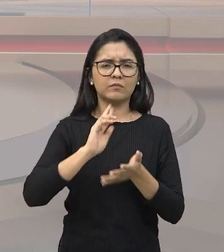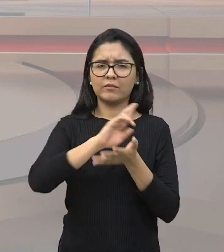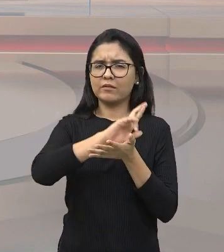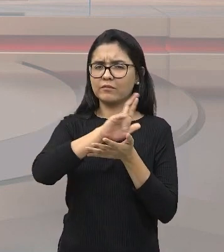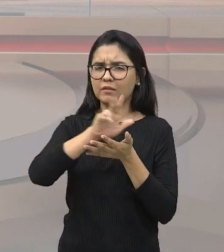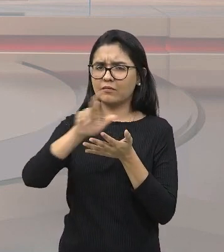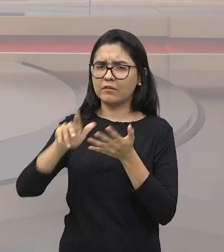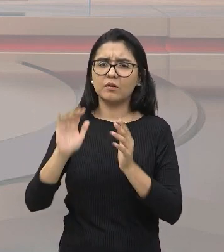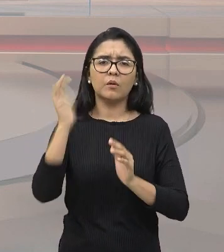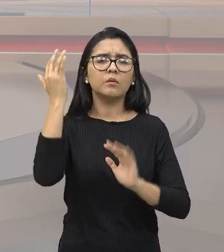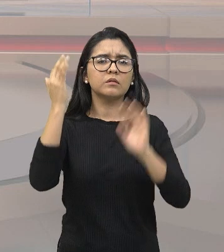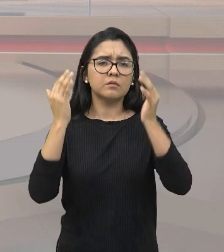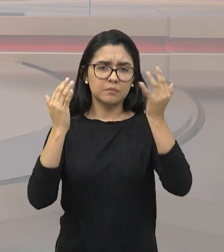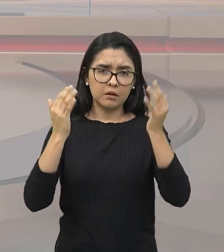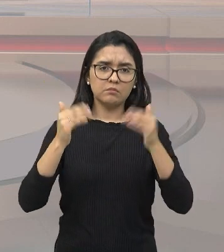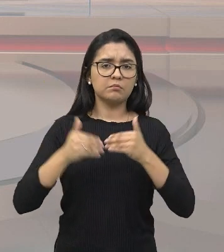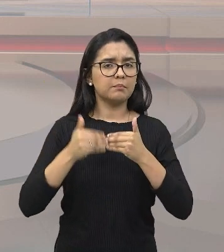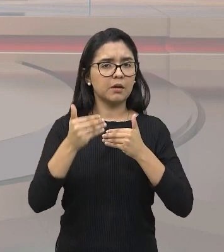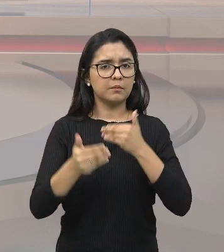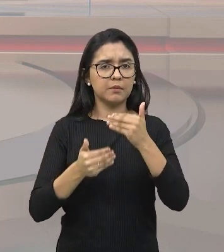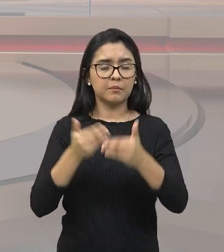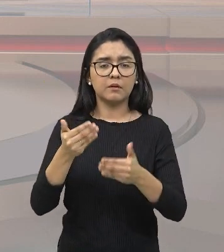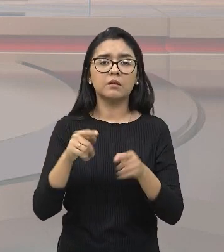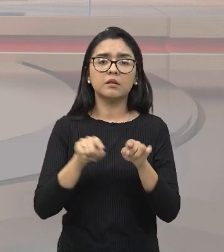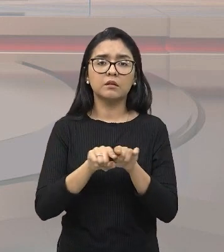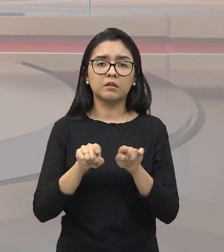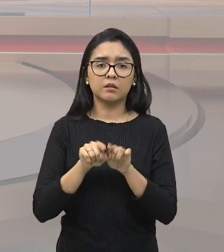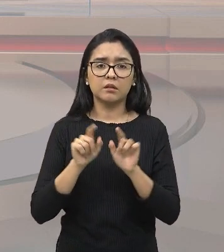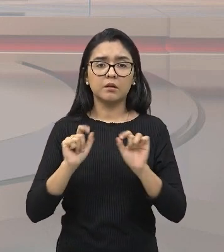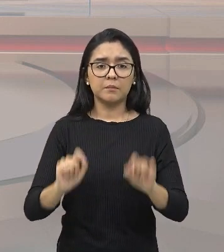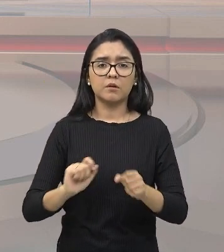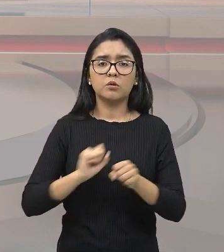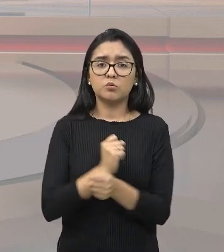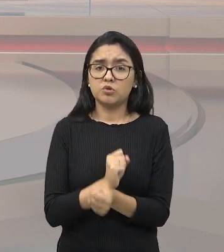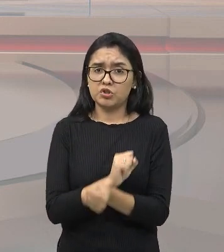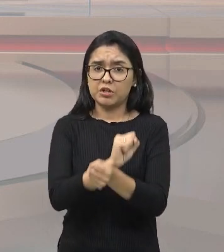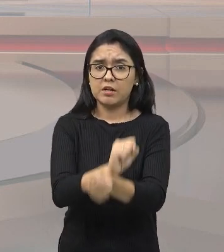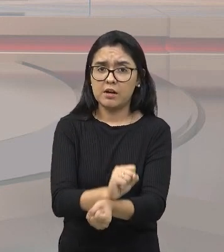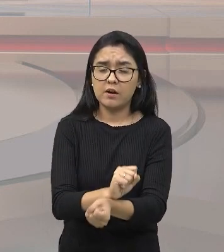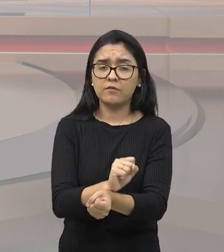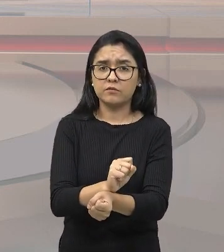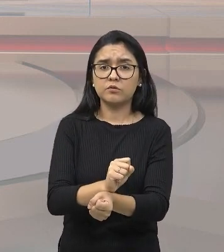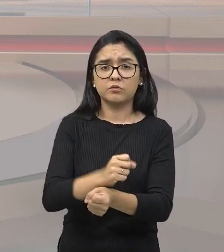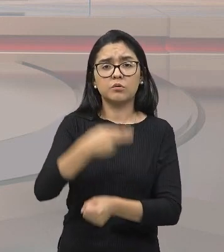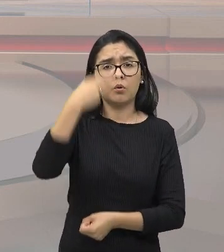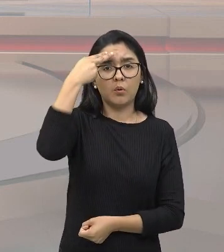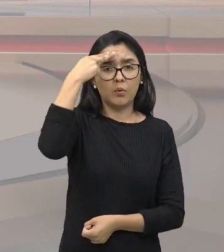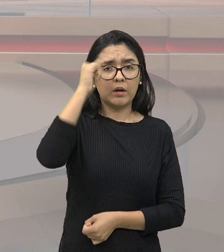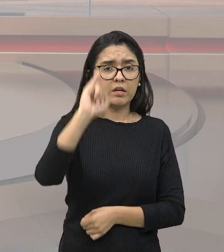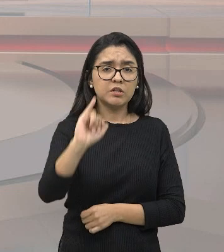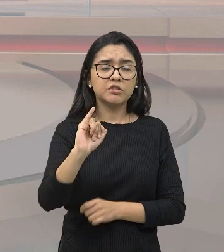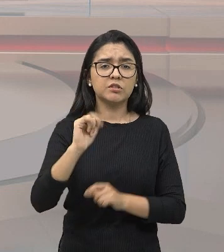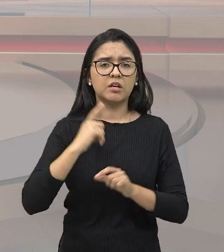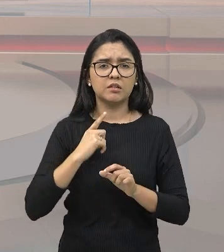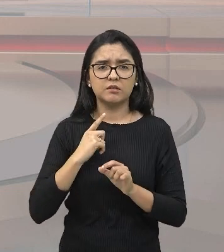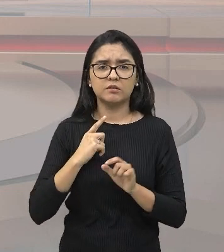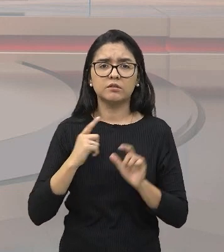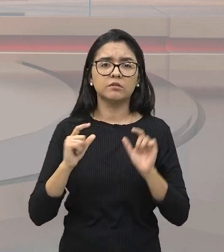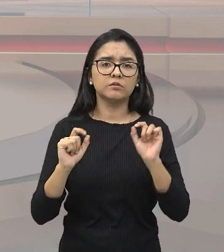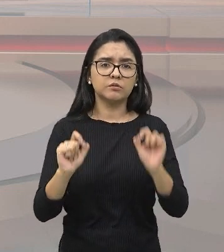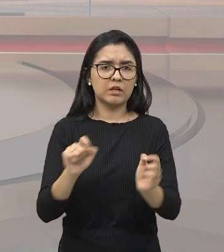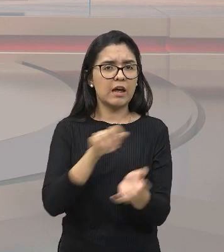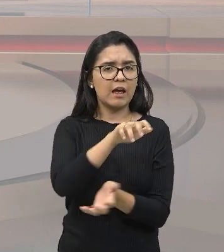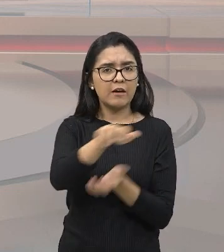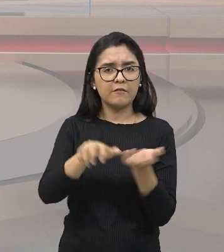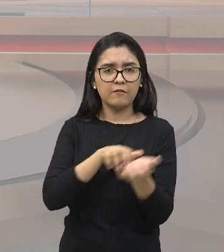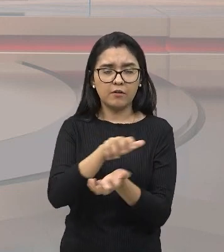fatos, como, por exemplo, também, a Revolta dos Escravizados no Haiti, ou quando o Haiti vai se tornar também uma nação independente